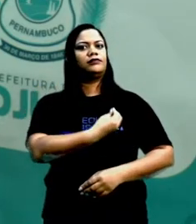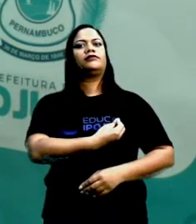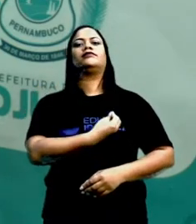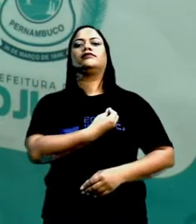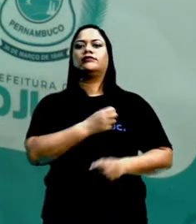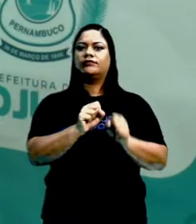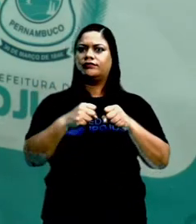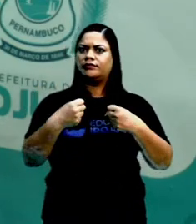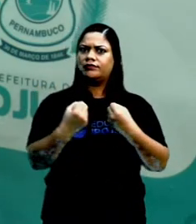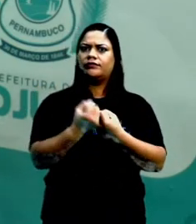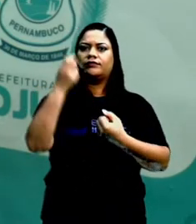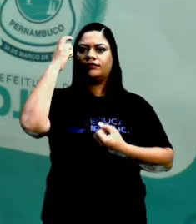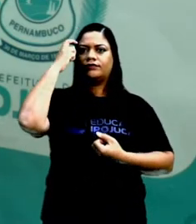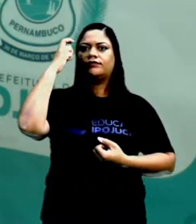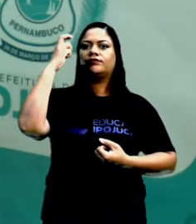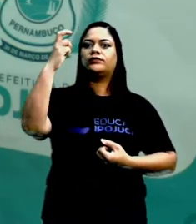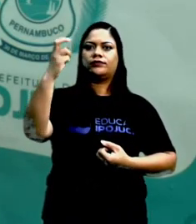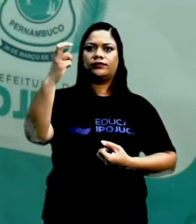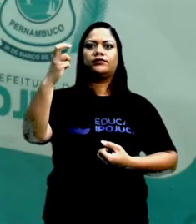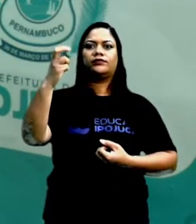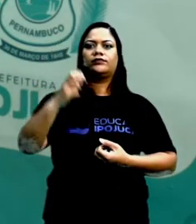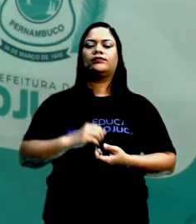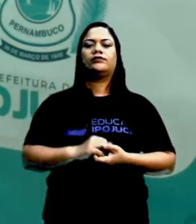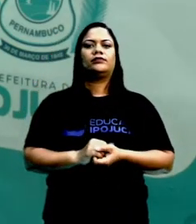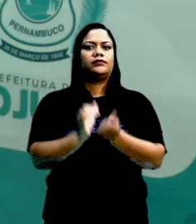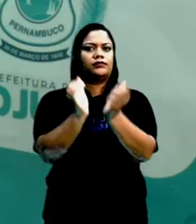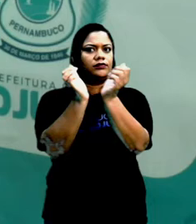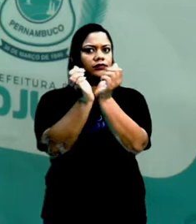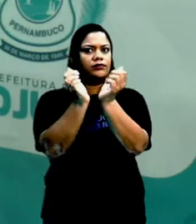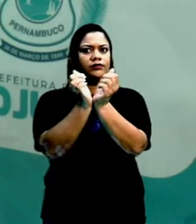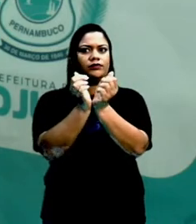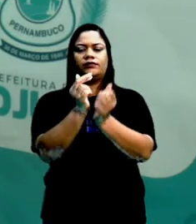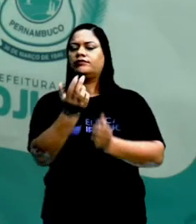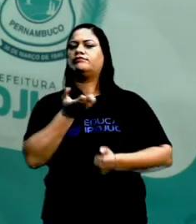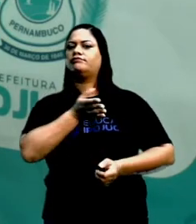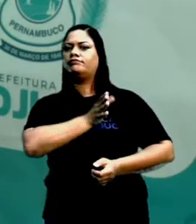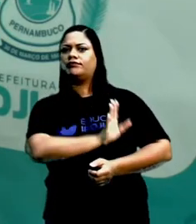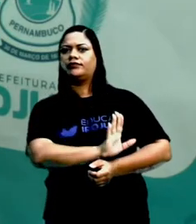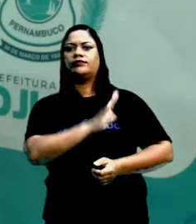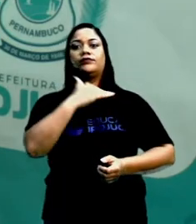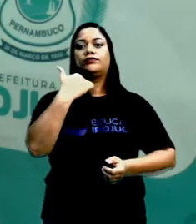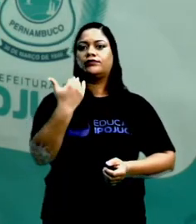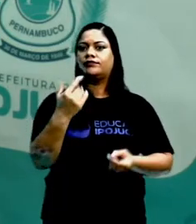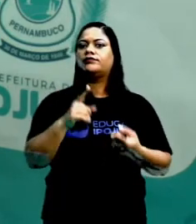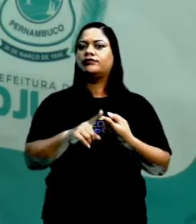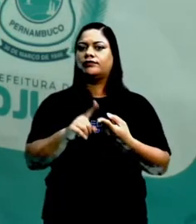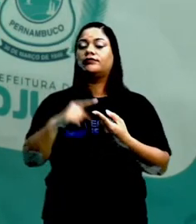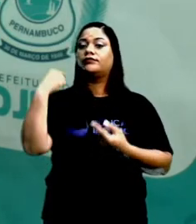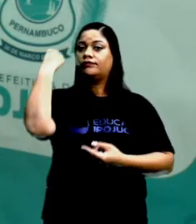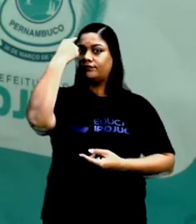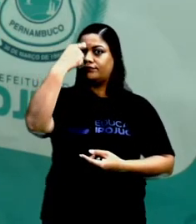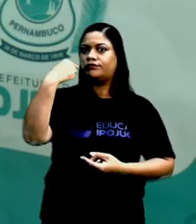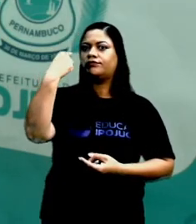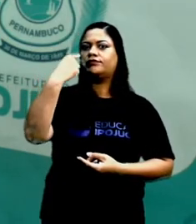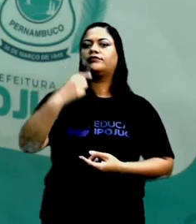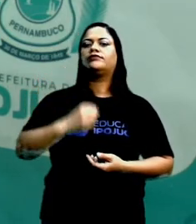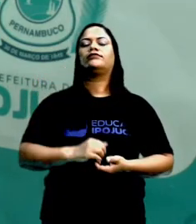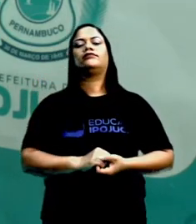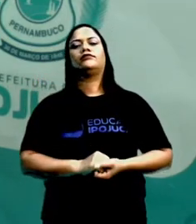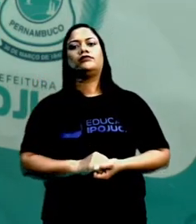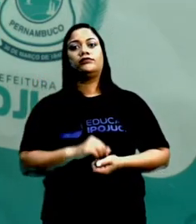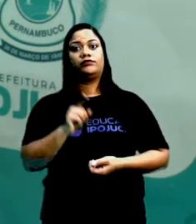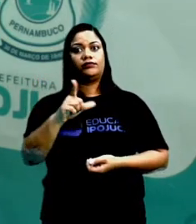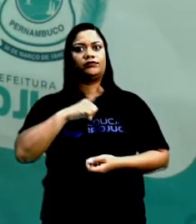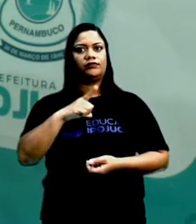manter a sua cultura, sem que eles fossem explorados, escravizados, mortos, pegos espanhóis, ok? Então, se